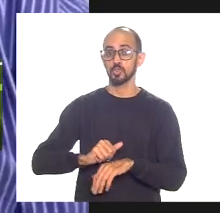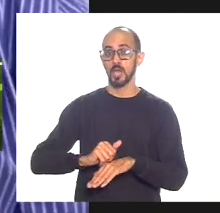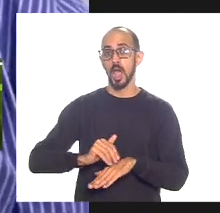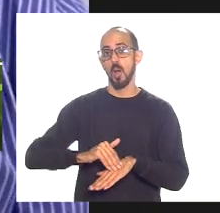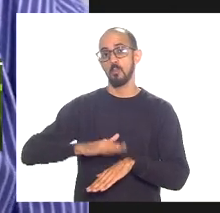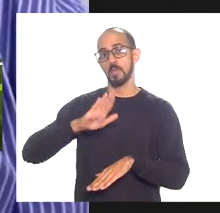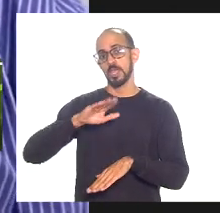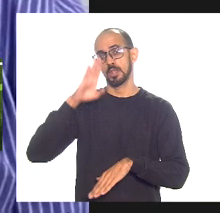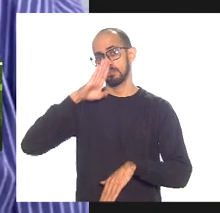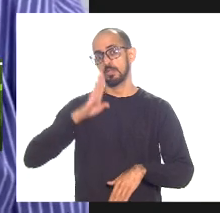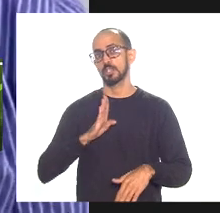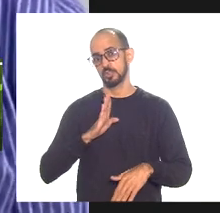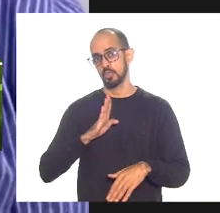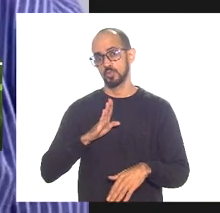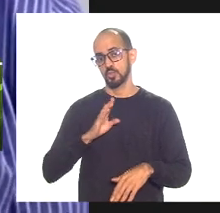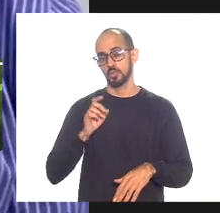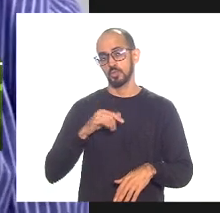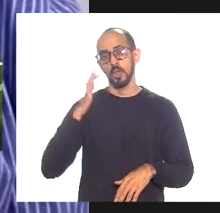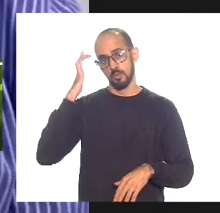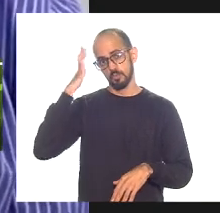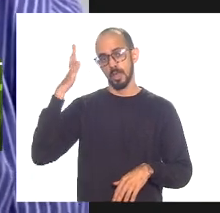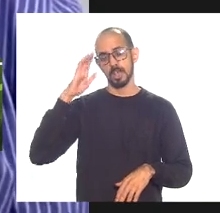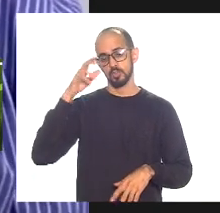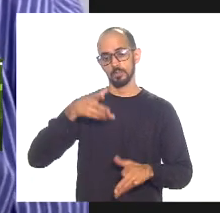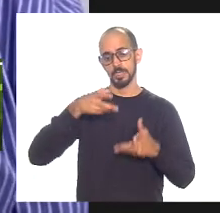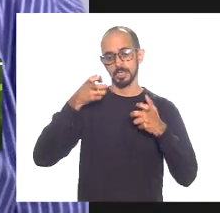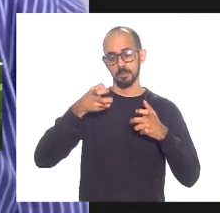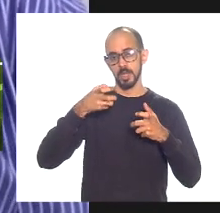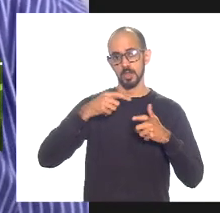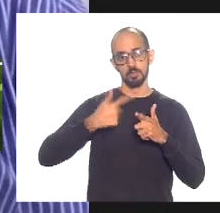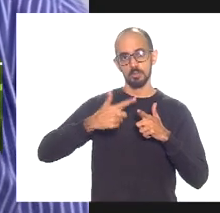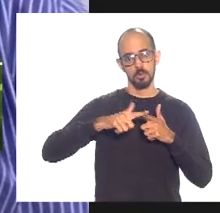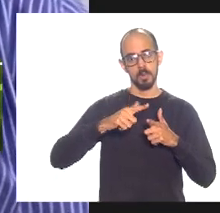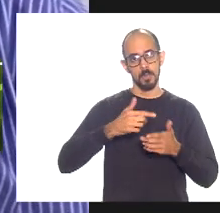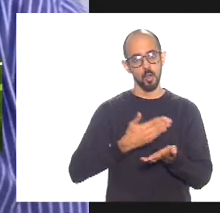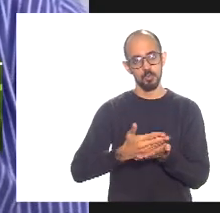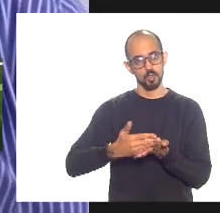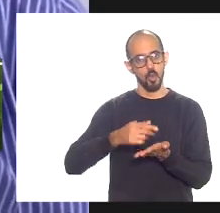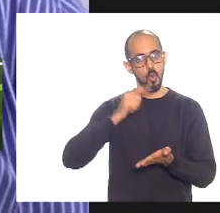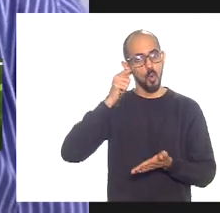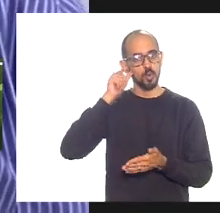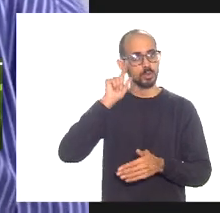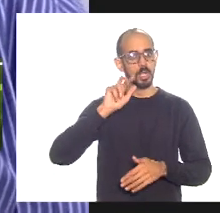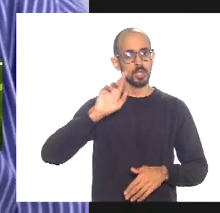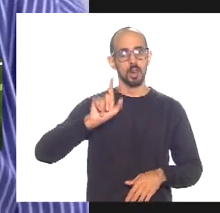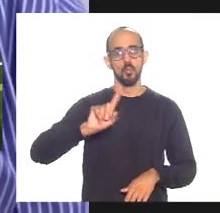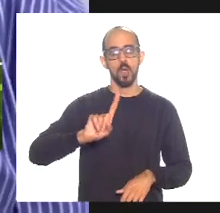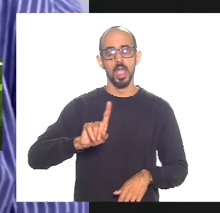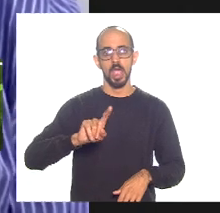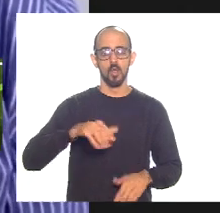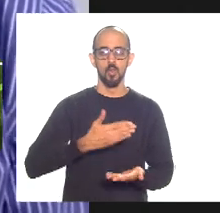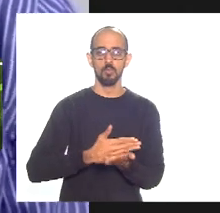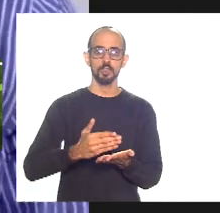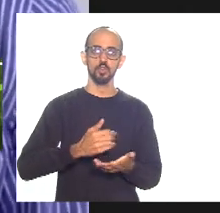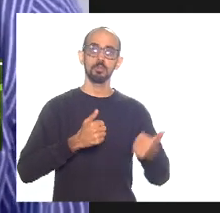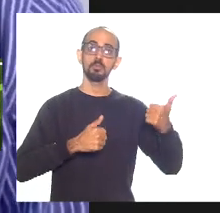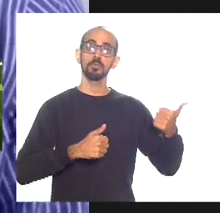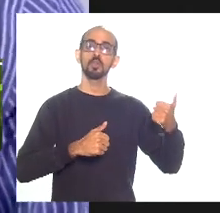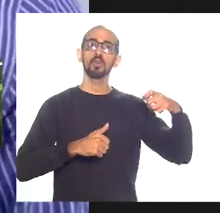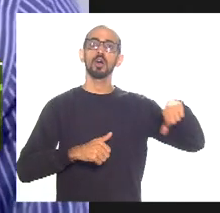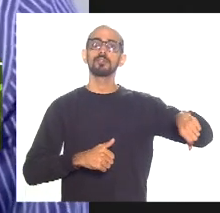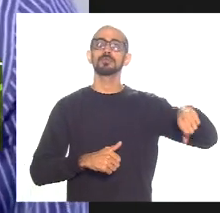é fácil da gente observar que o problema não foi criado ontem uma coisa que vem desde a década de 70 esse é o primeiro ponto